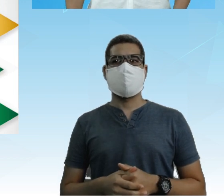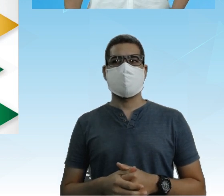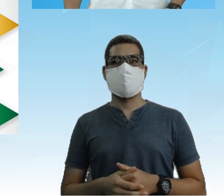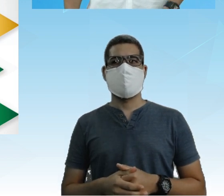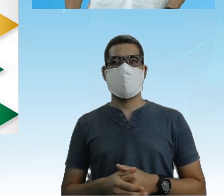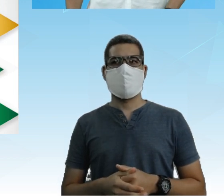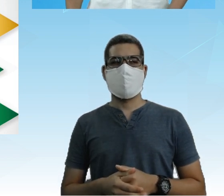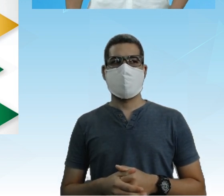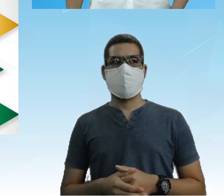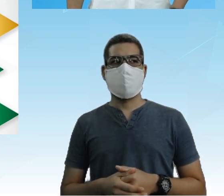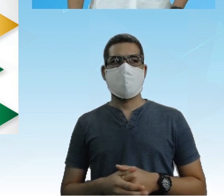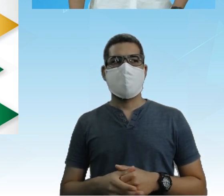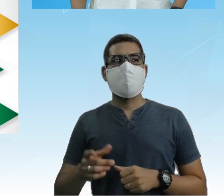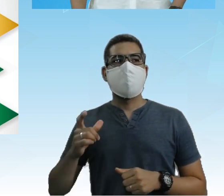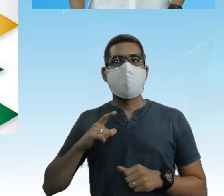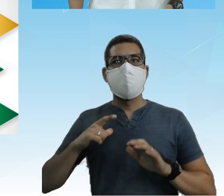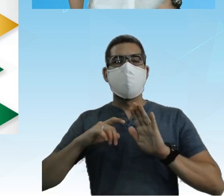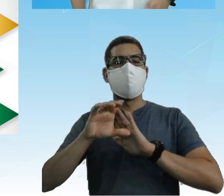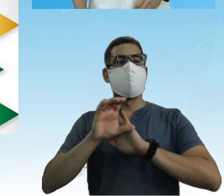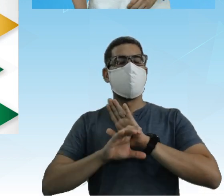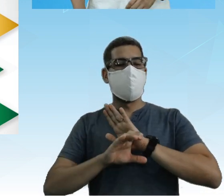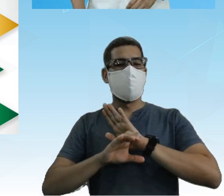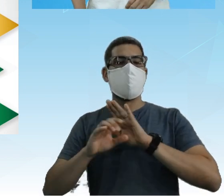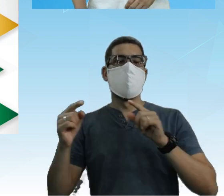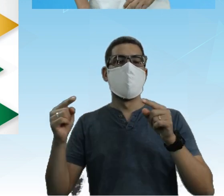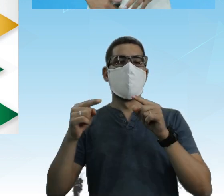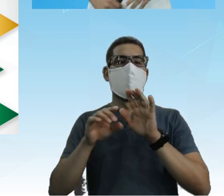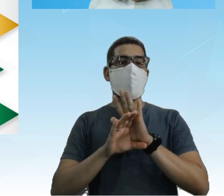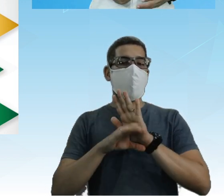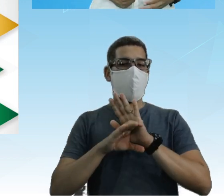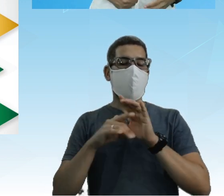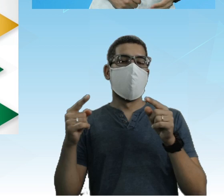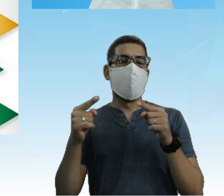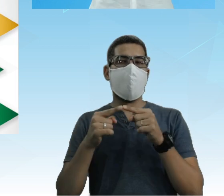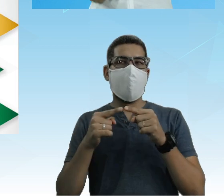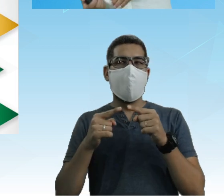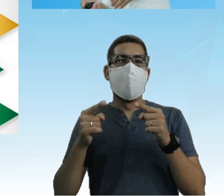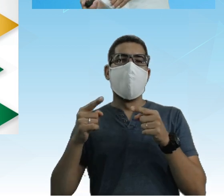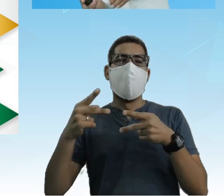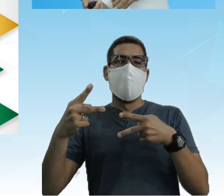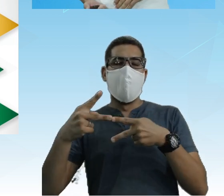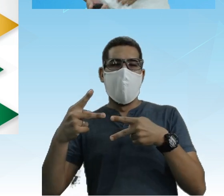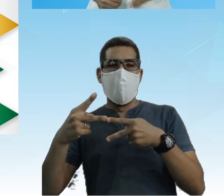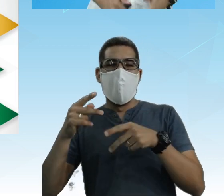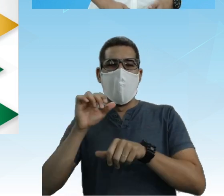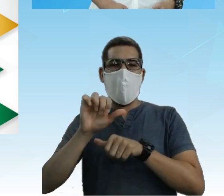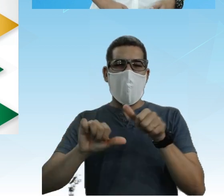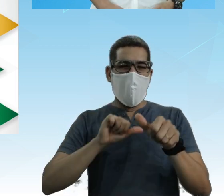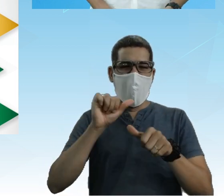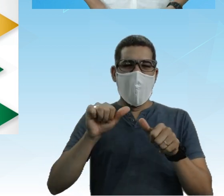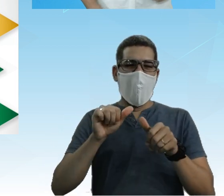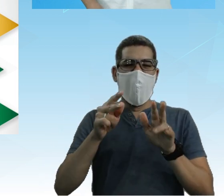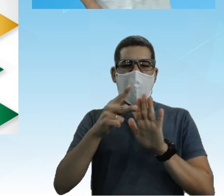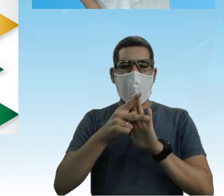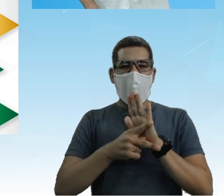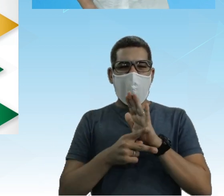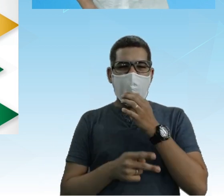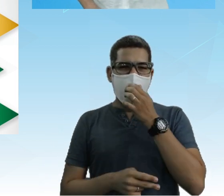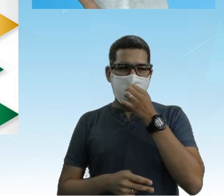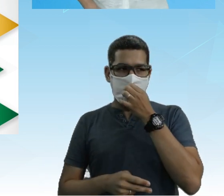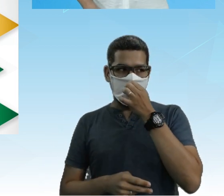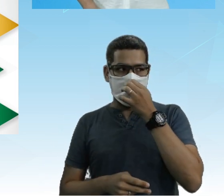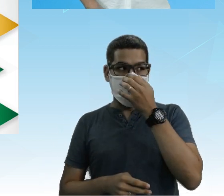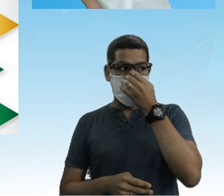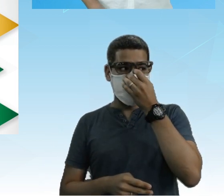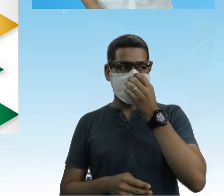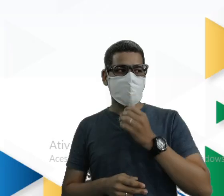Relembrando os conceitos Sobre O polígono E as suas transformações No plano, tá? Polígono A